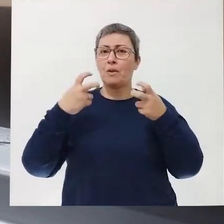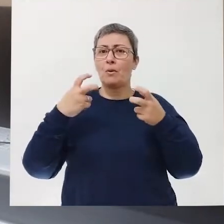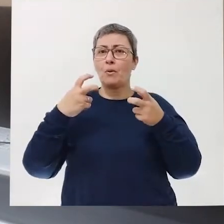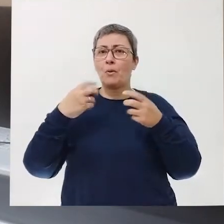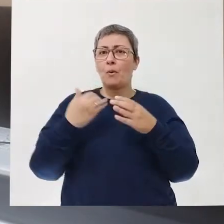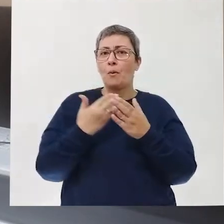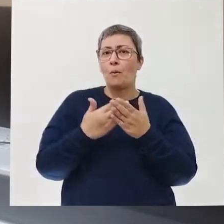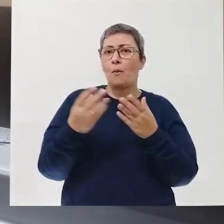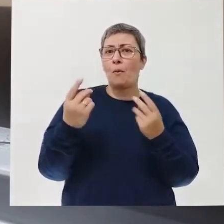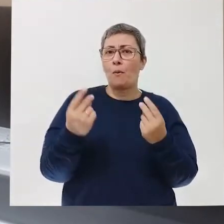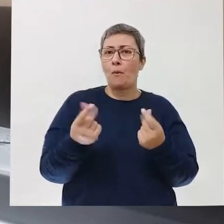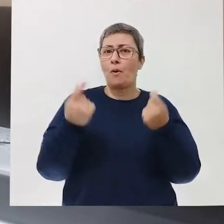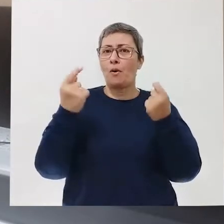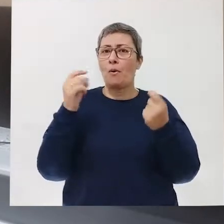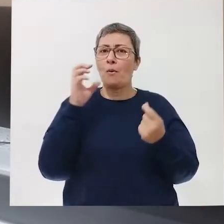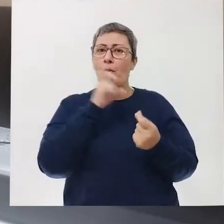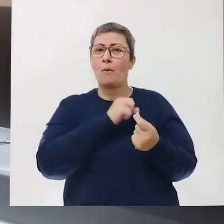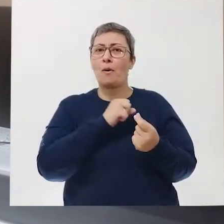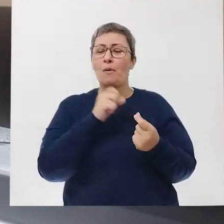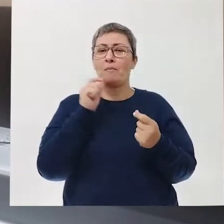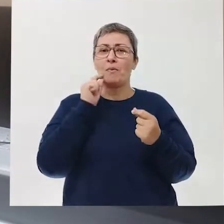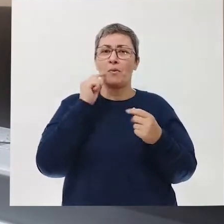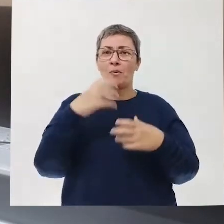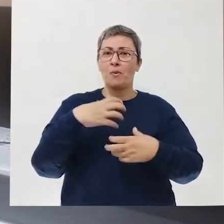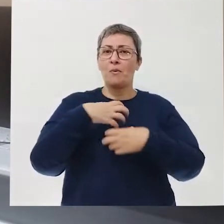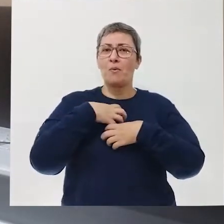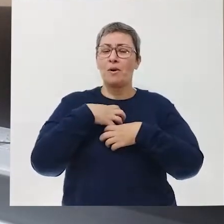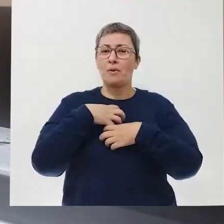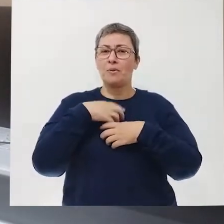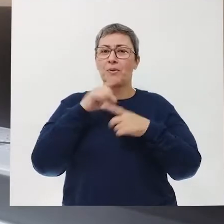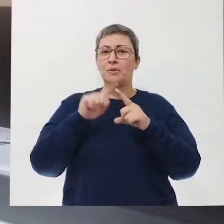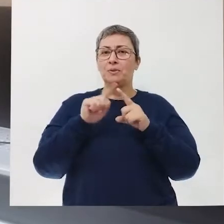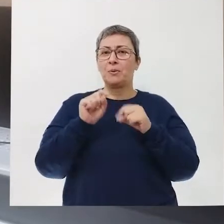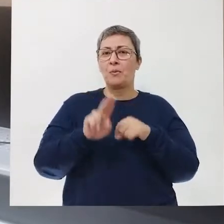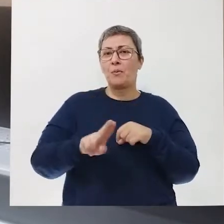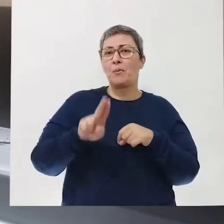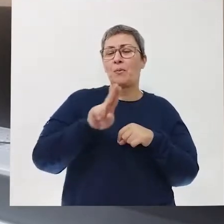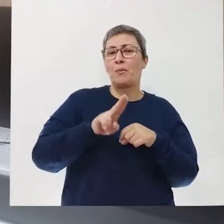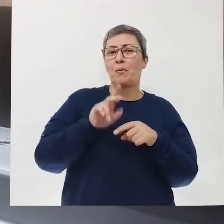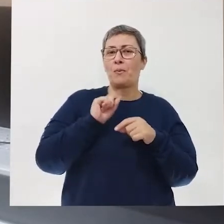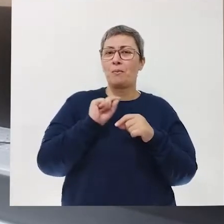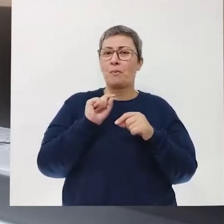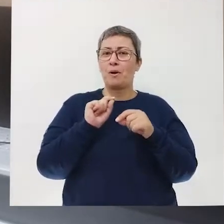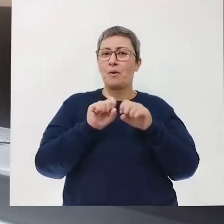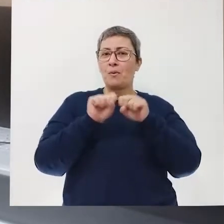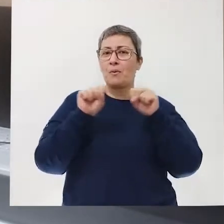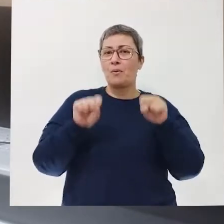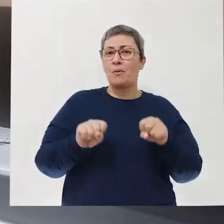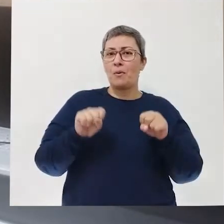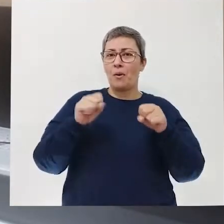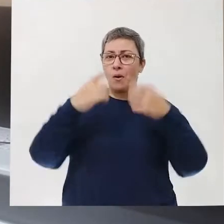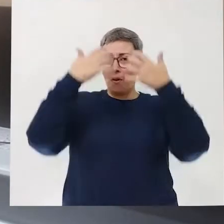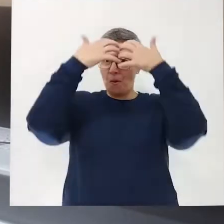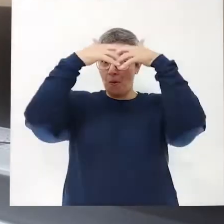acionamos rapidamente esses sentimentos através de um sistema